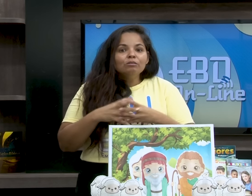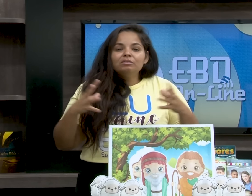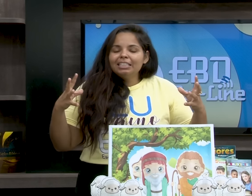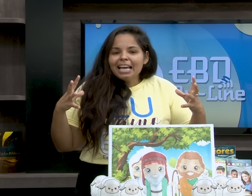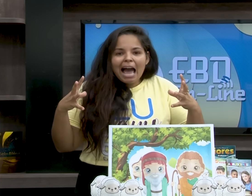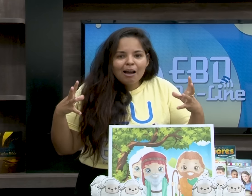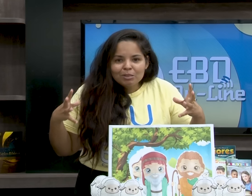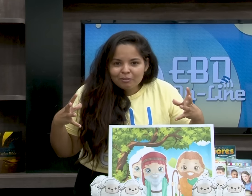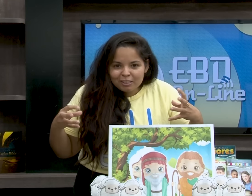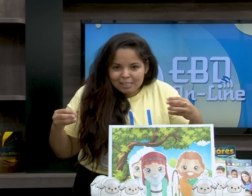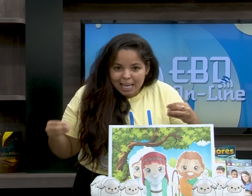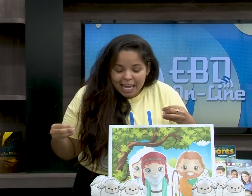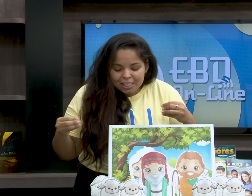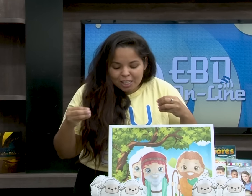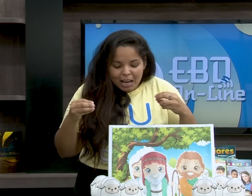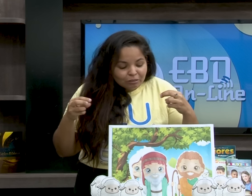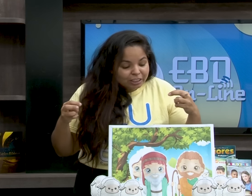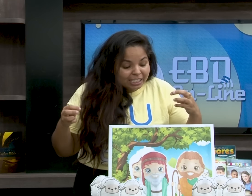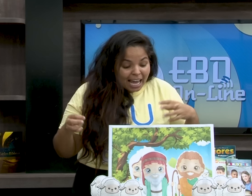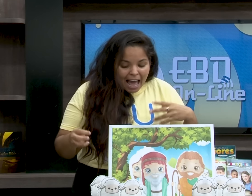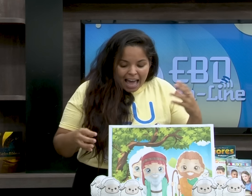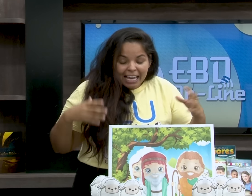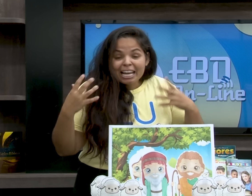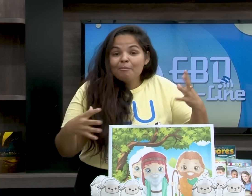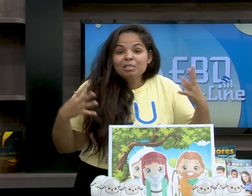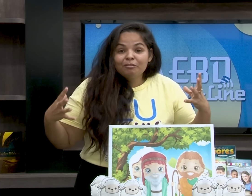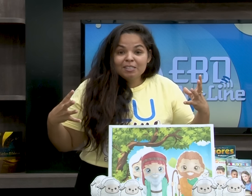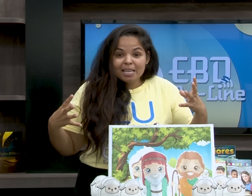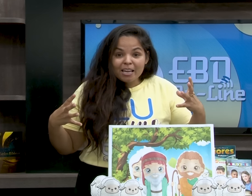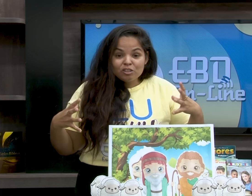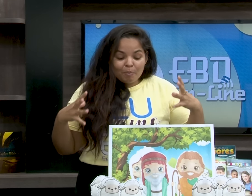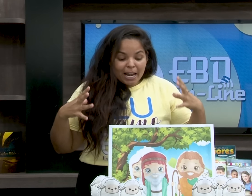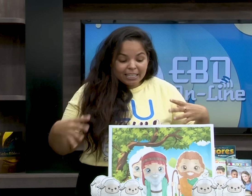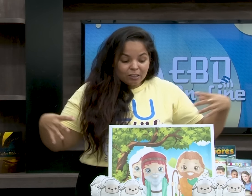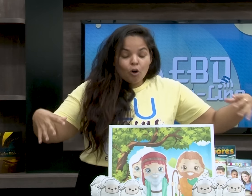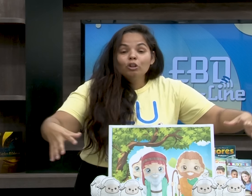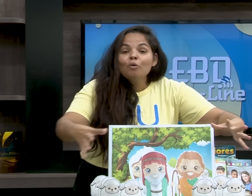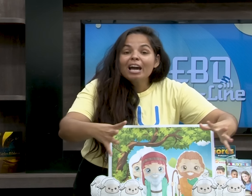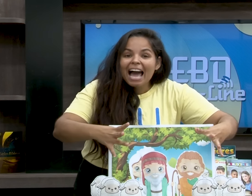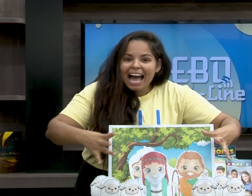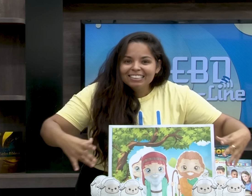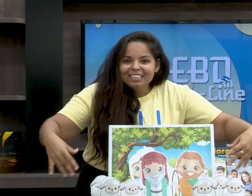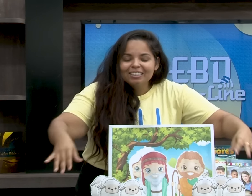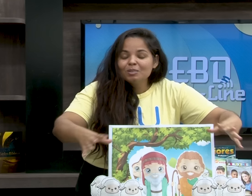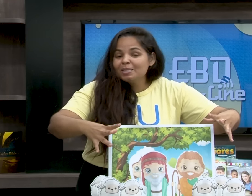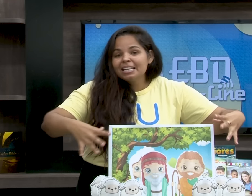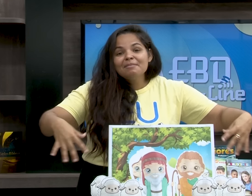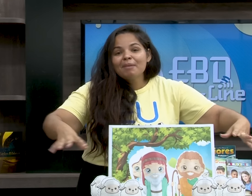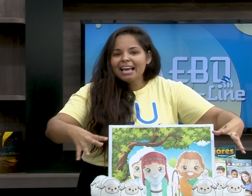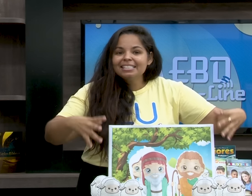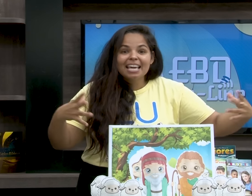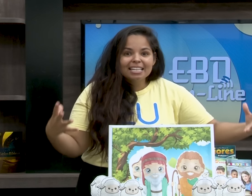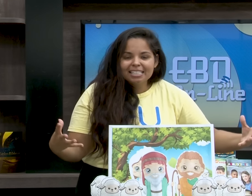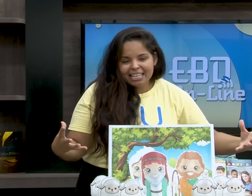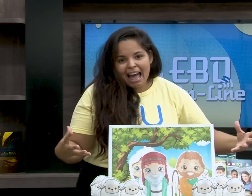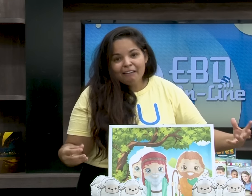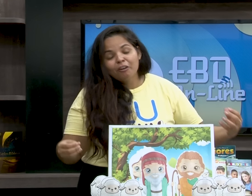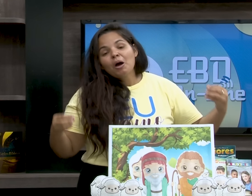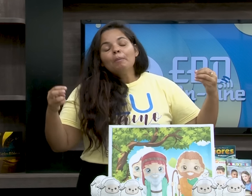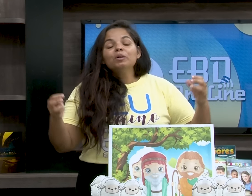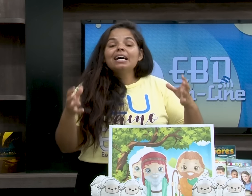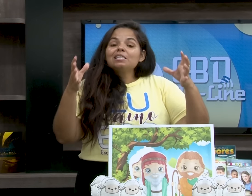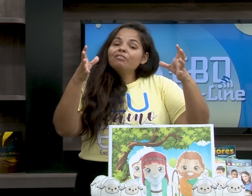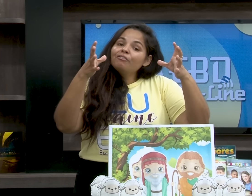Não tinha água suficiente, não tinha grama suficiente para que todo o gado, né? Todos os animais que eles